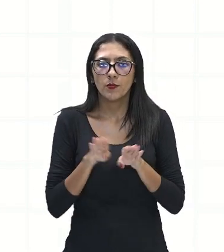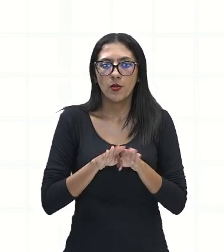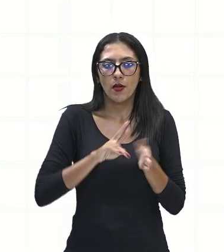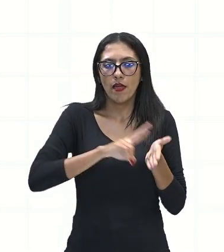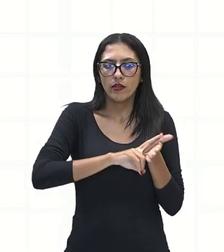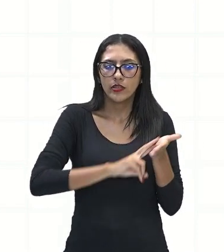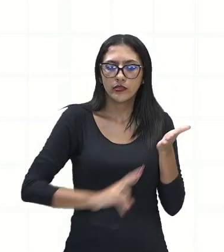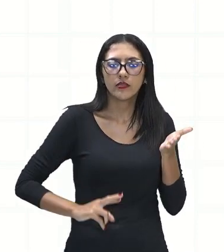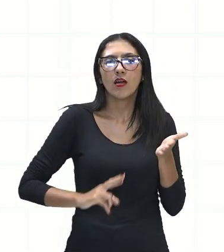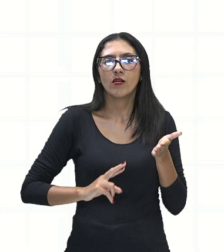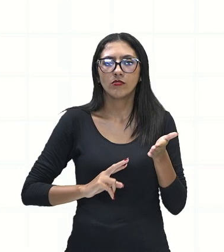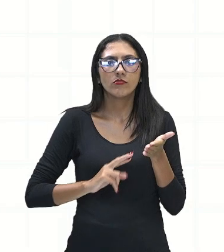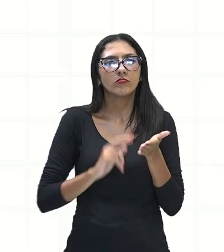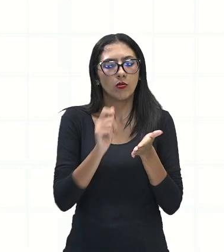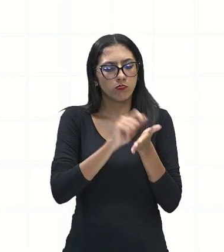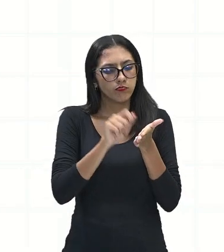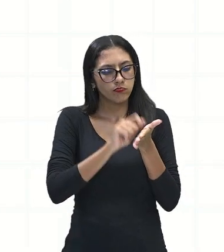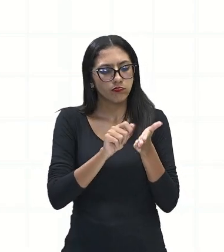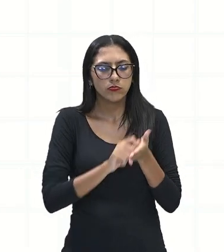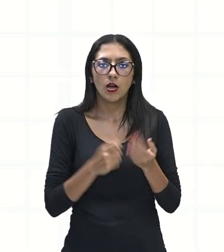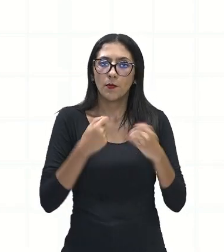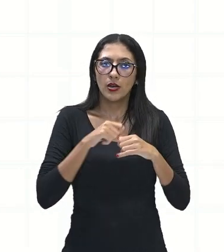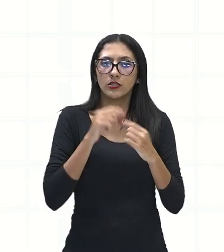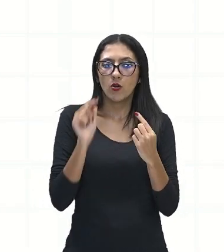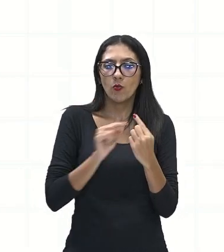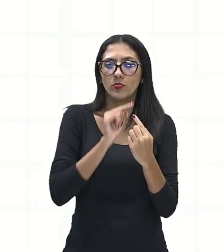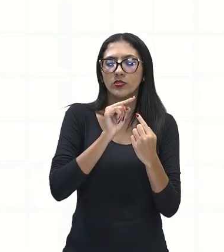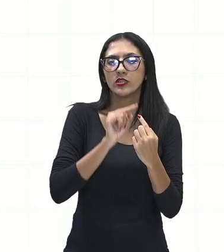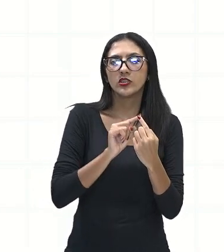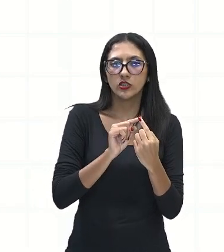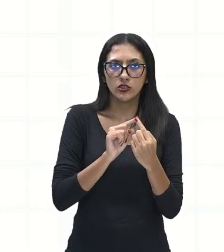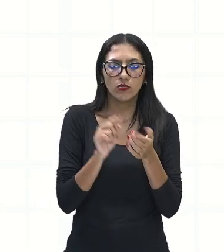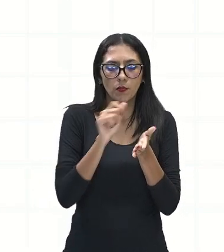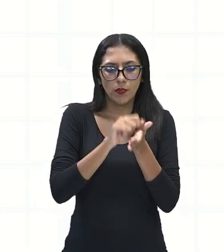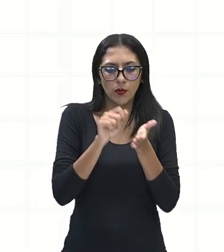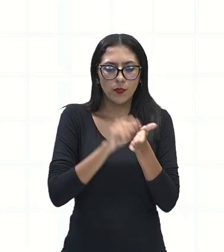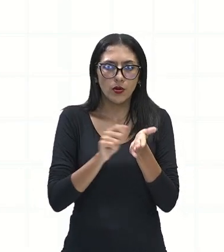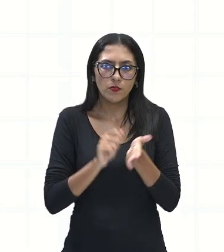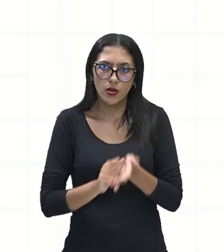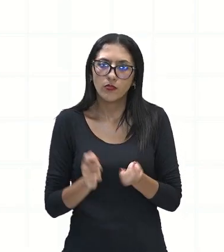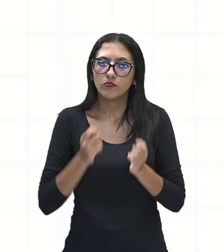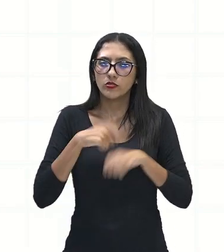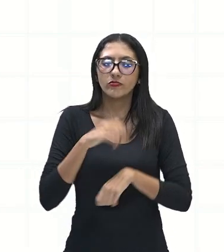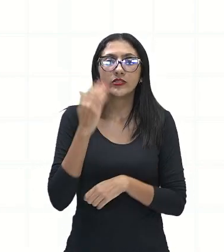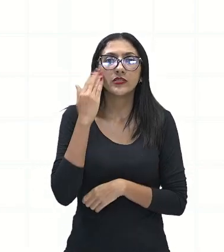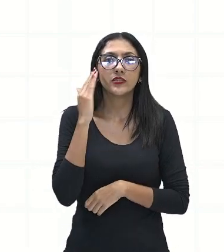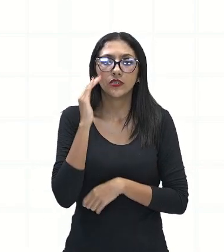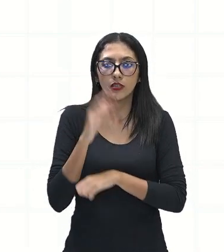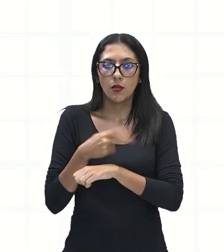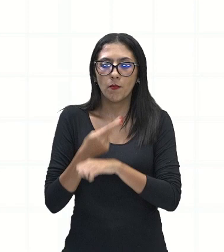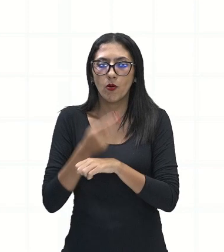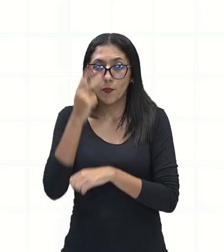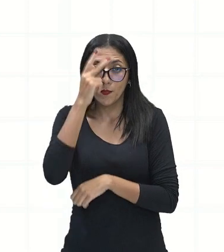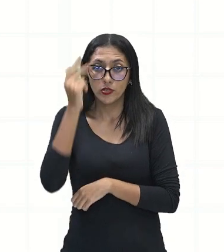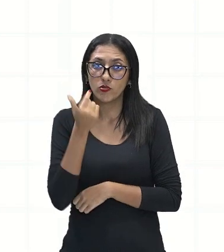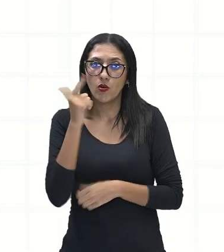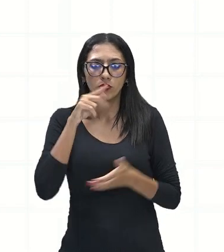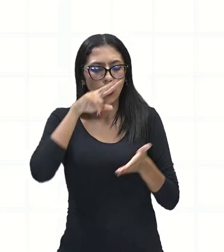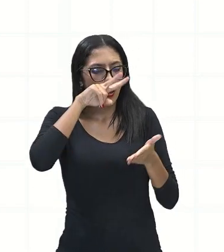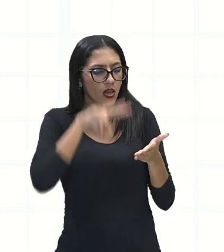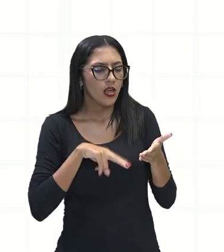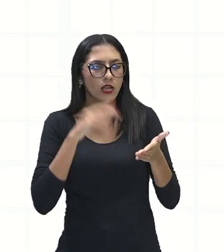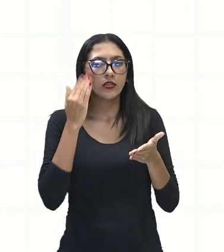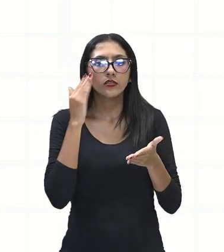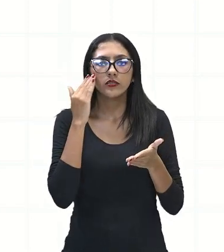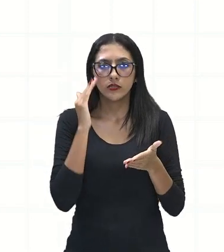utilizar uma linguagem objetiva clara para esclarecer a quem está lendo esse texto e saber qual é a informação que está sendo